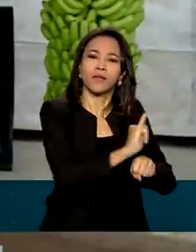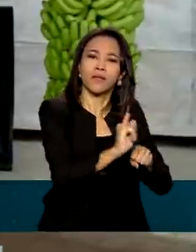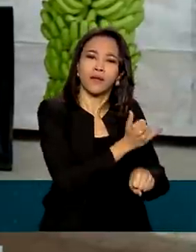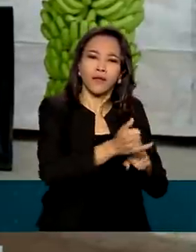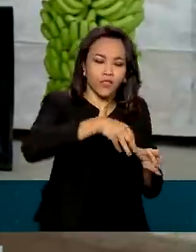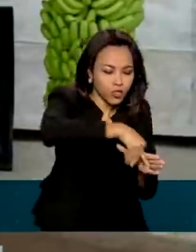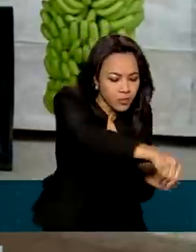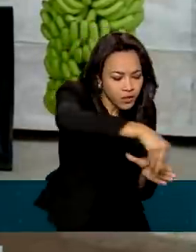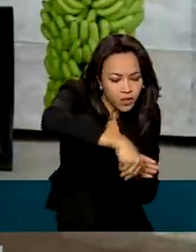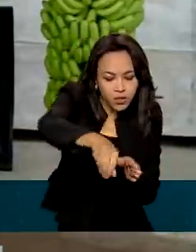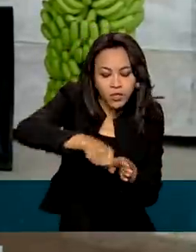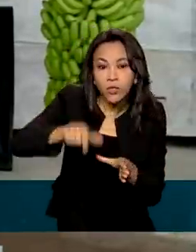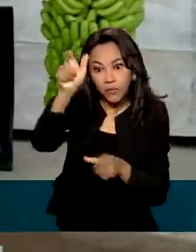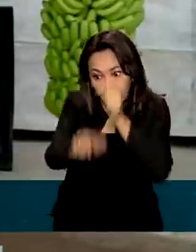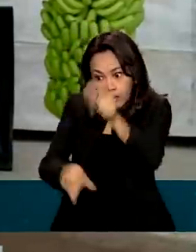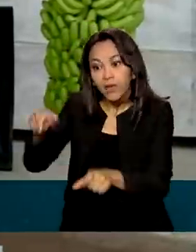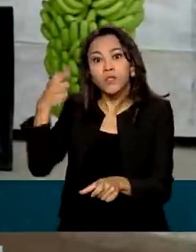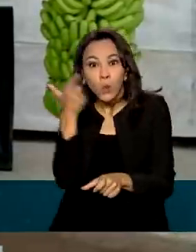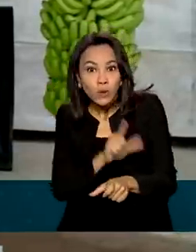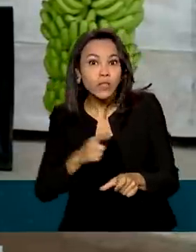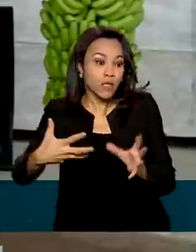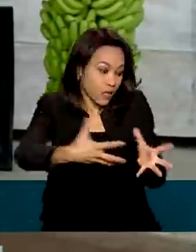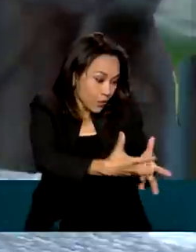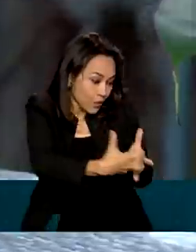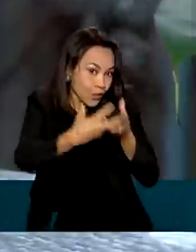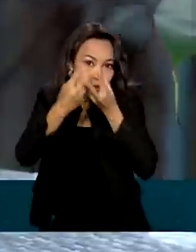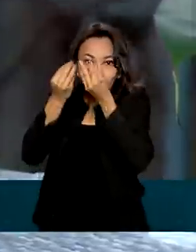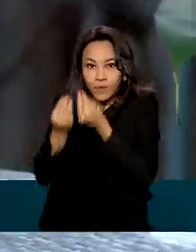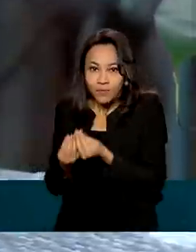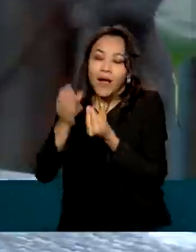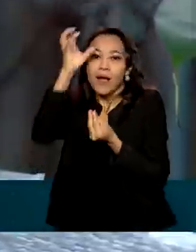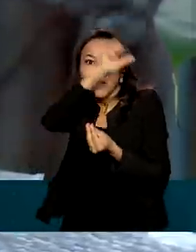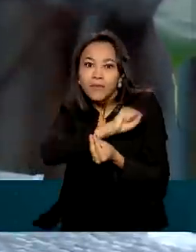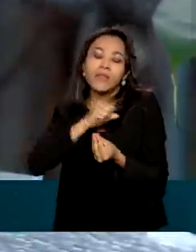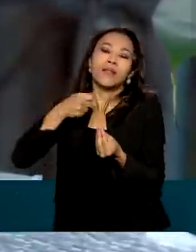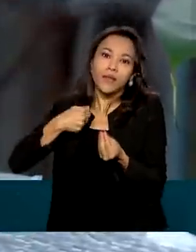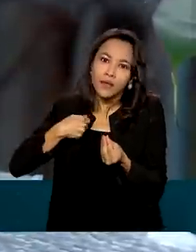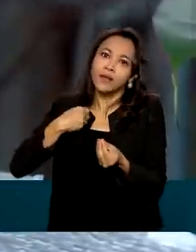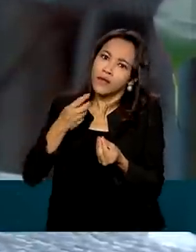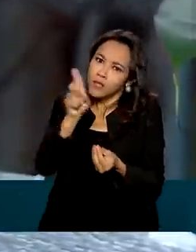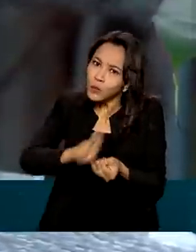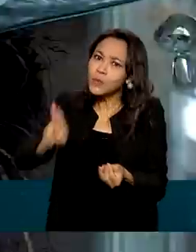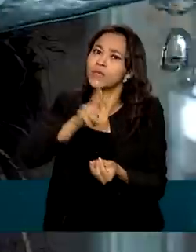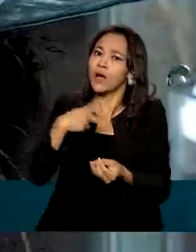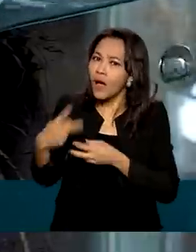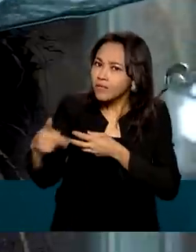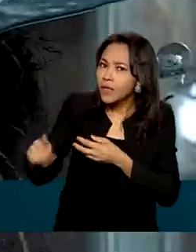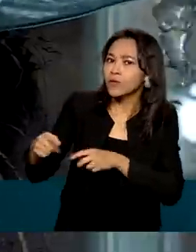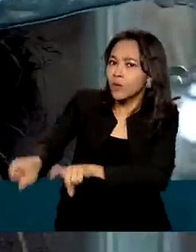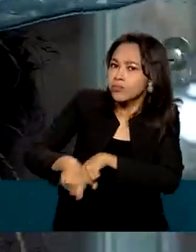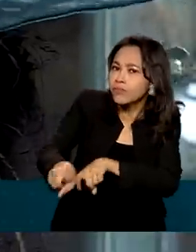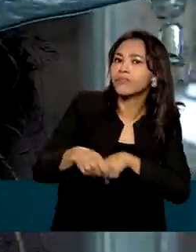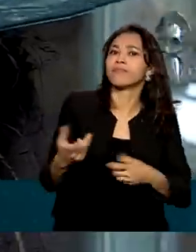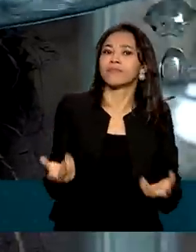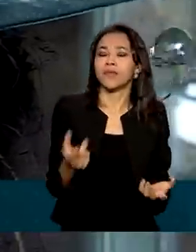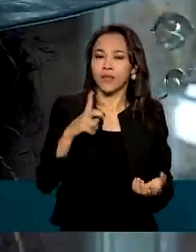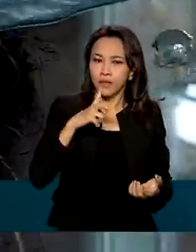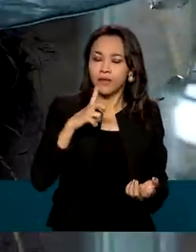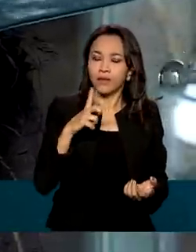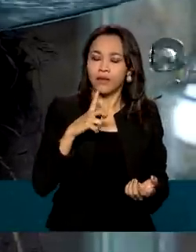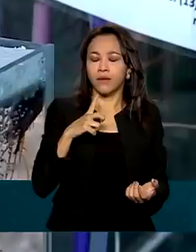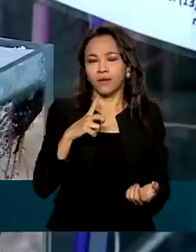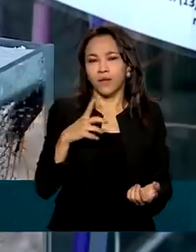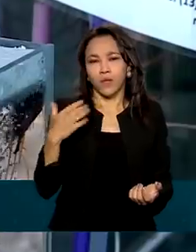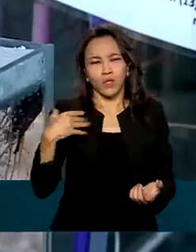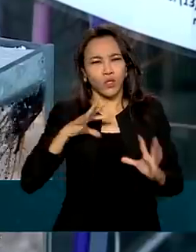produtor possa estar usando dessas novas ferramentas, que a cada ano vem desenvolvendo mais, né? Que a gente possa ter o alcance